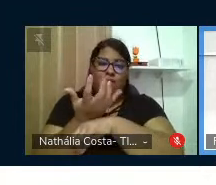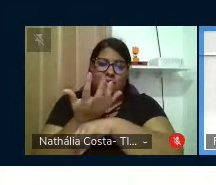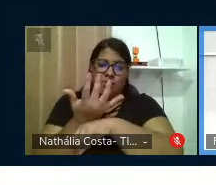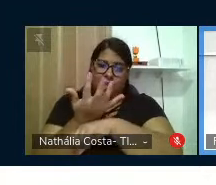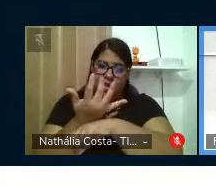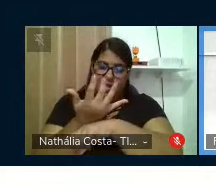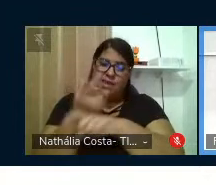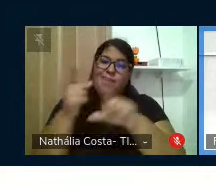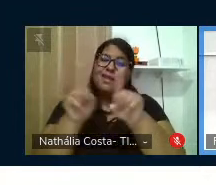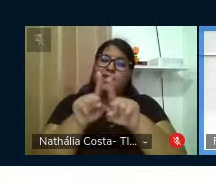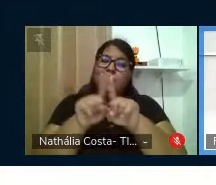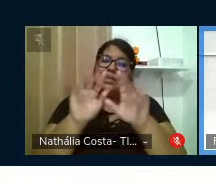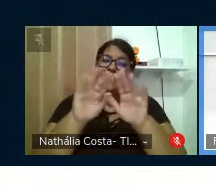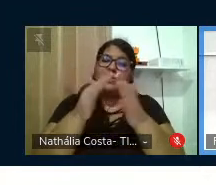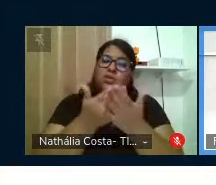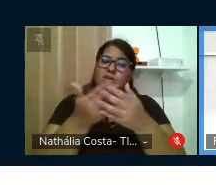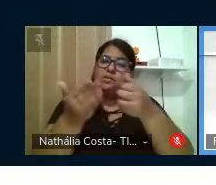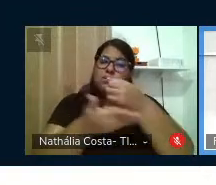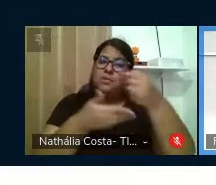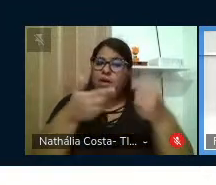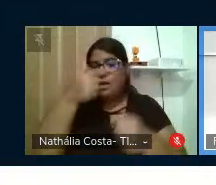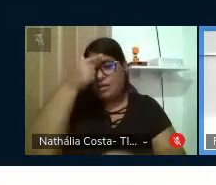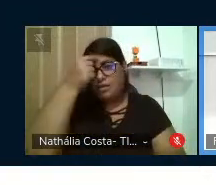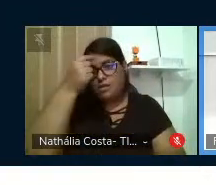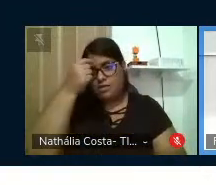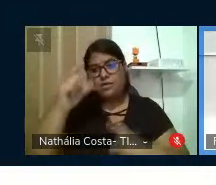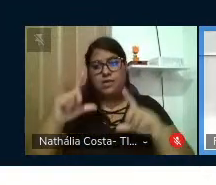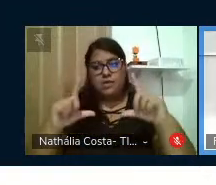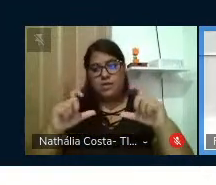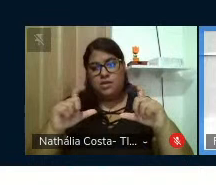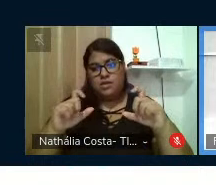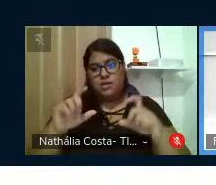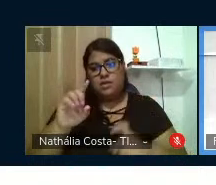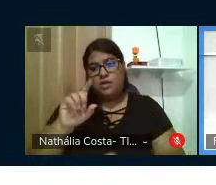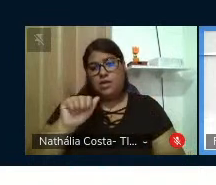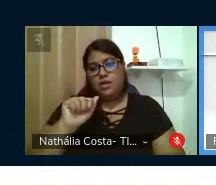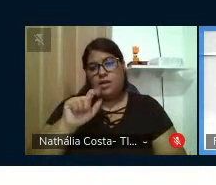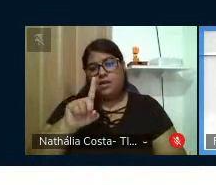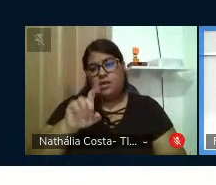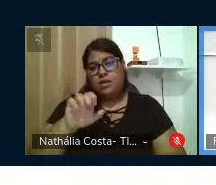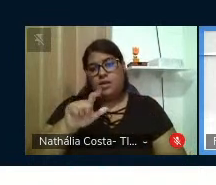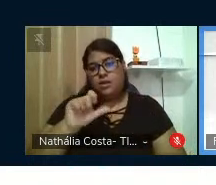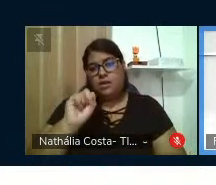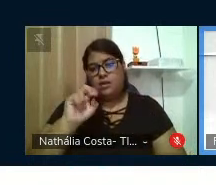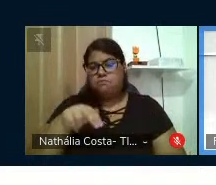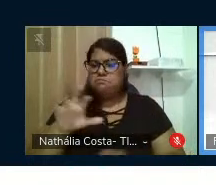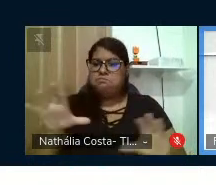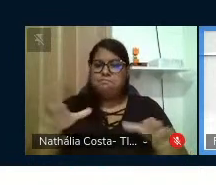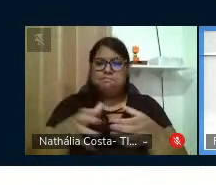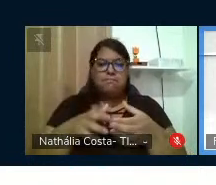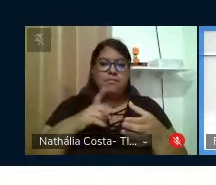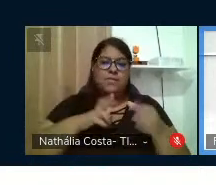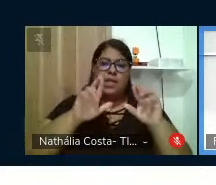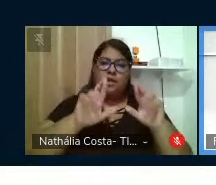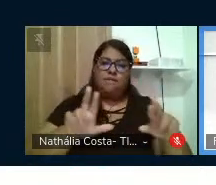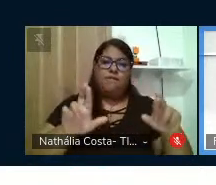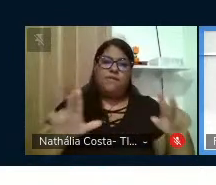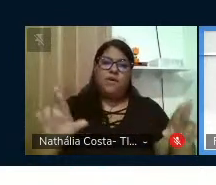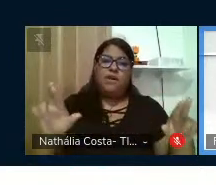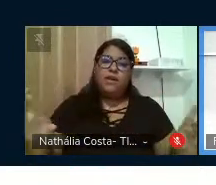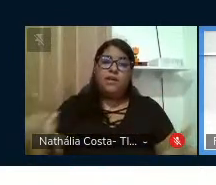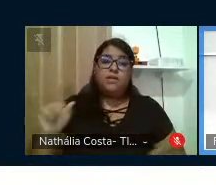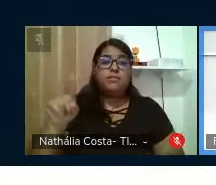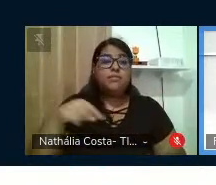básica, estudantes de graduação, o fotógrafo Adelson Cagliari, então nós éramos um grupo bastante diverso. e